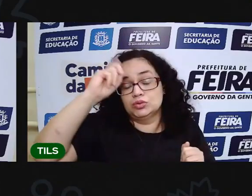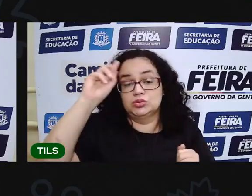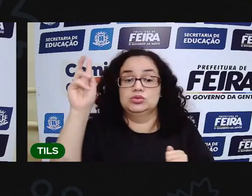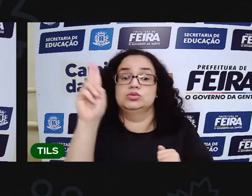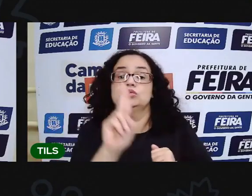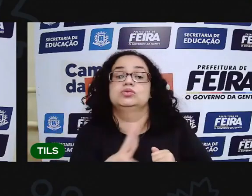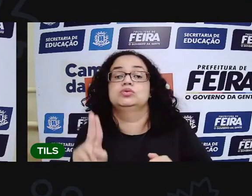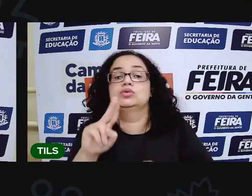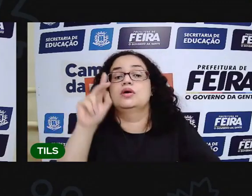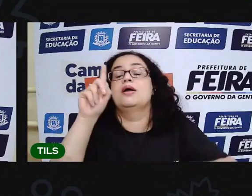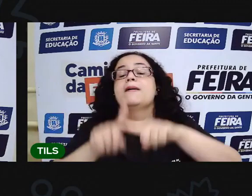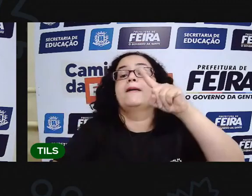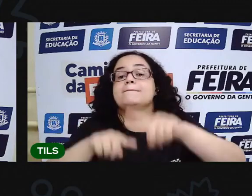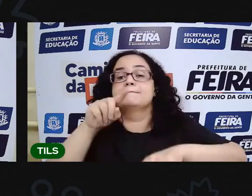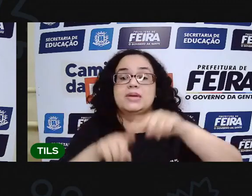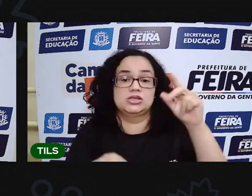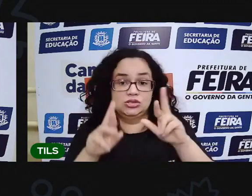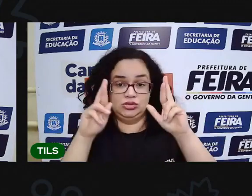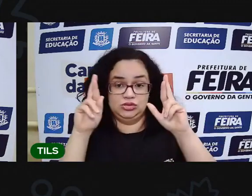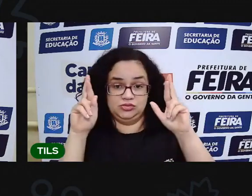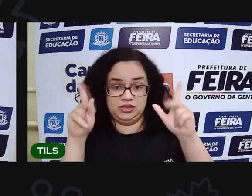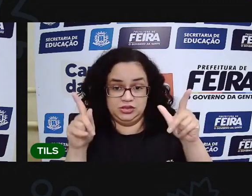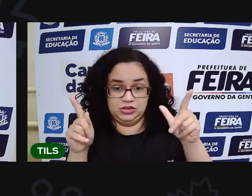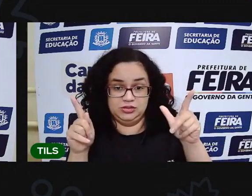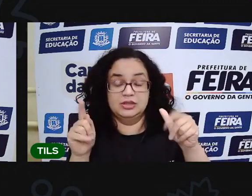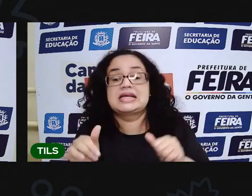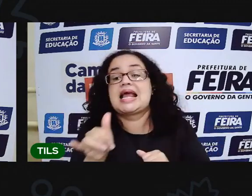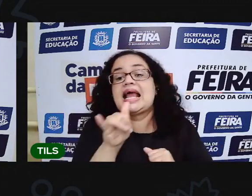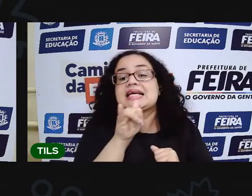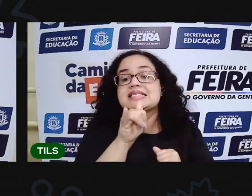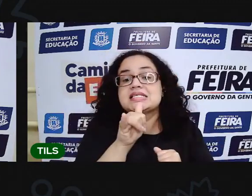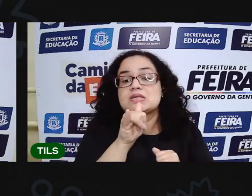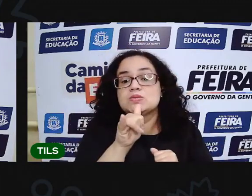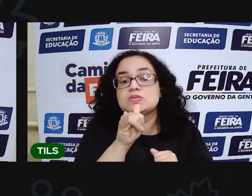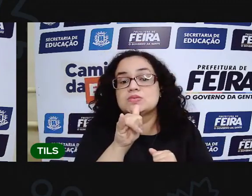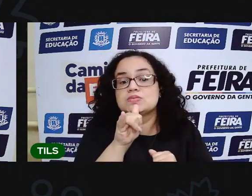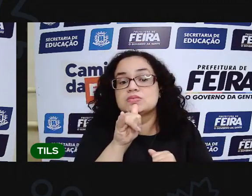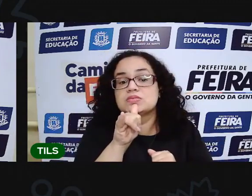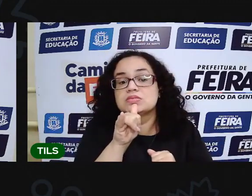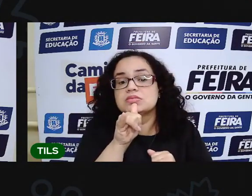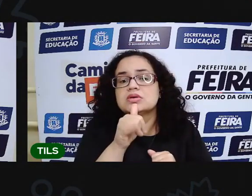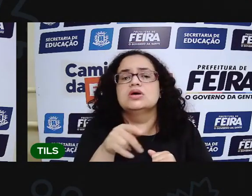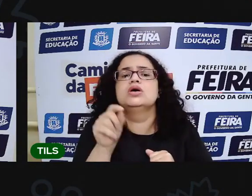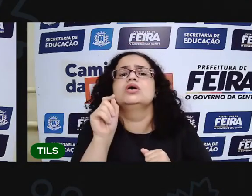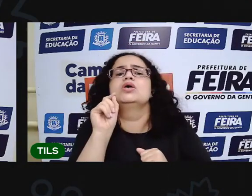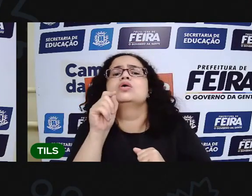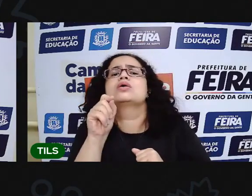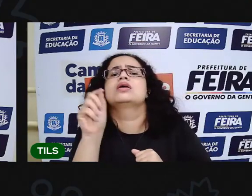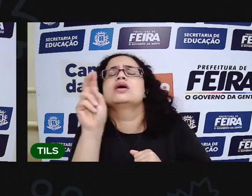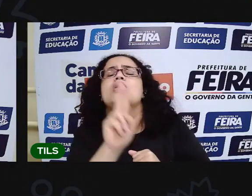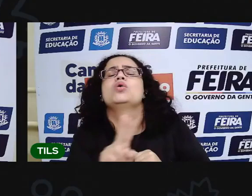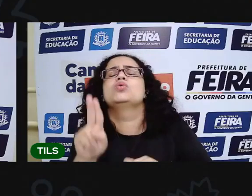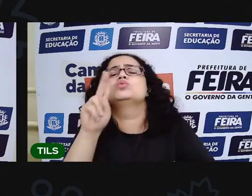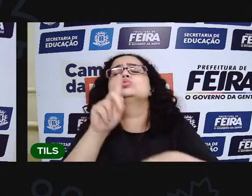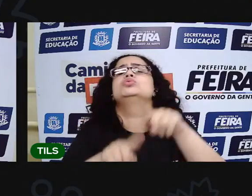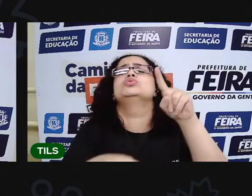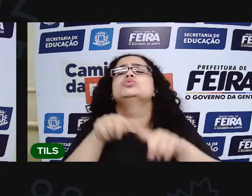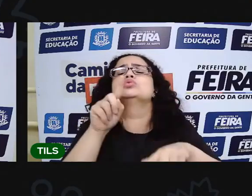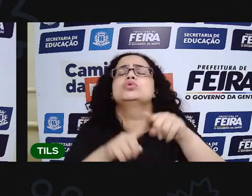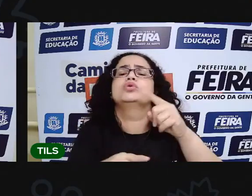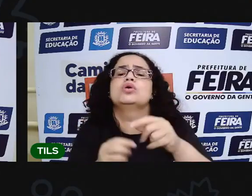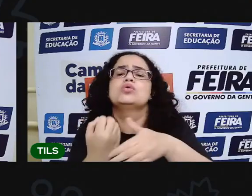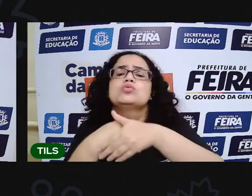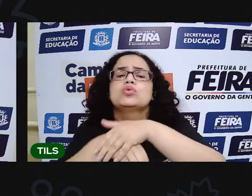objetos diferentes. Por exemplo, diz para mim o que é que você usa, que objetos você costuma